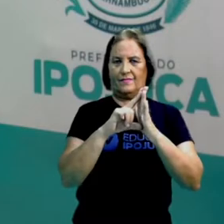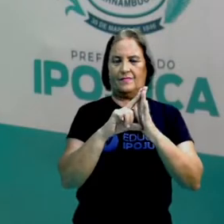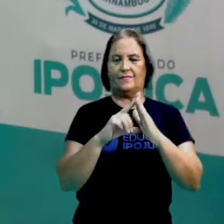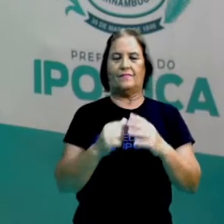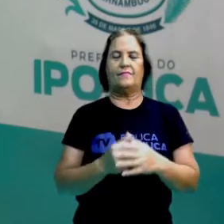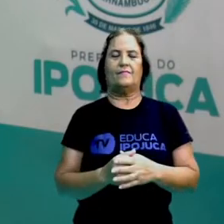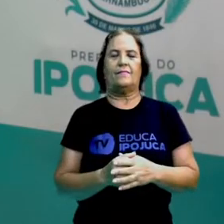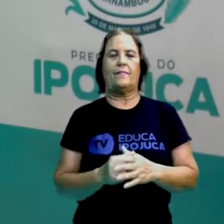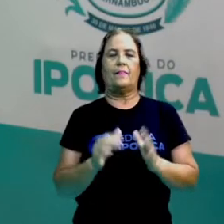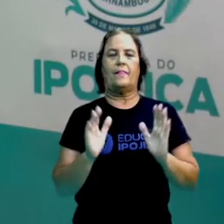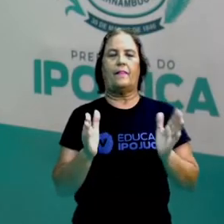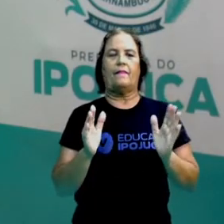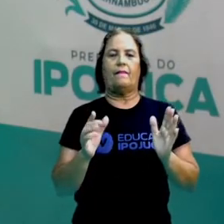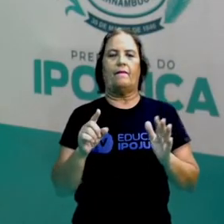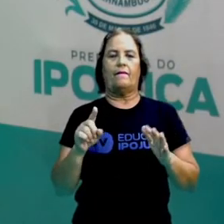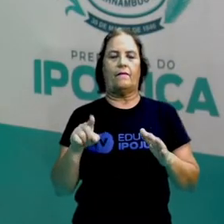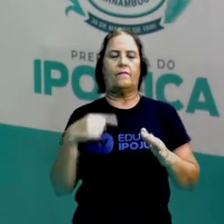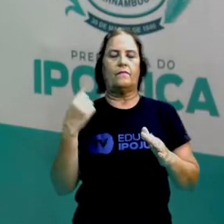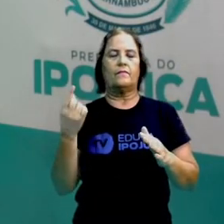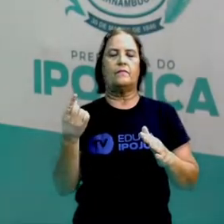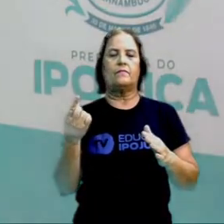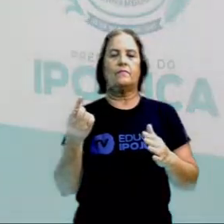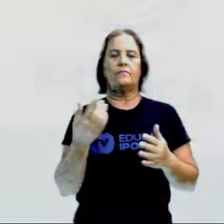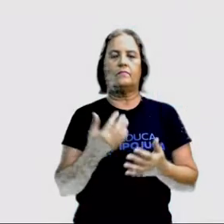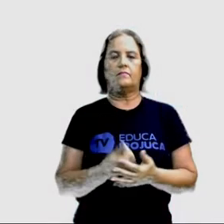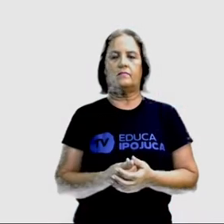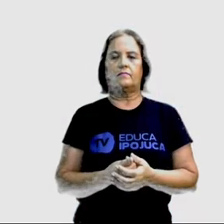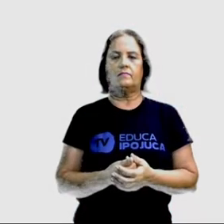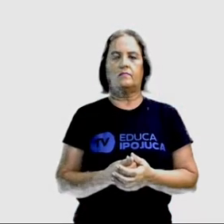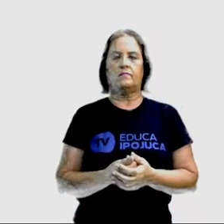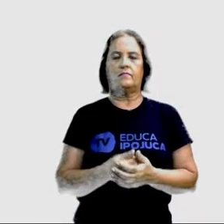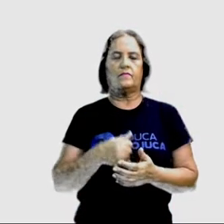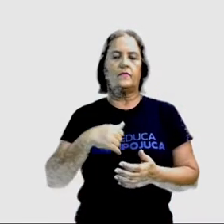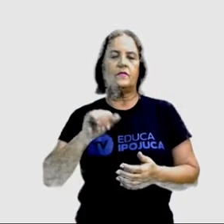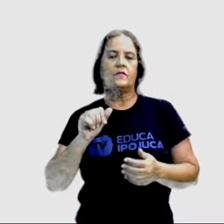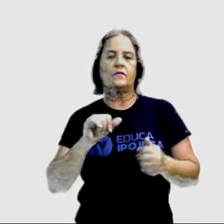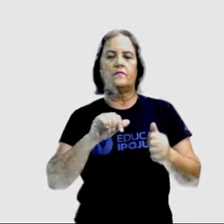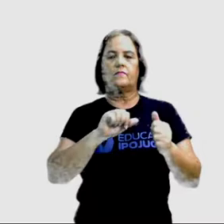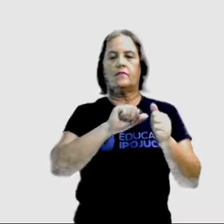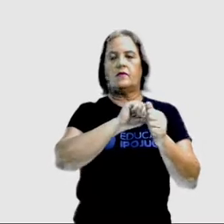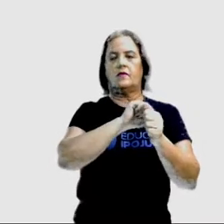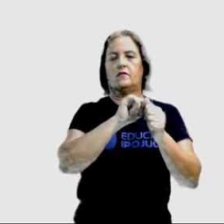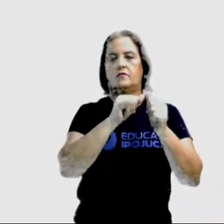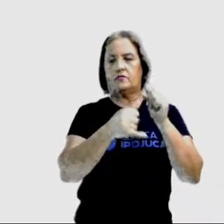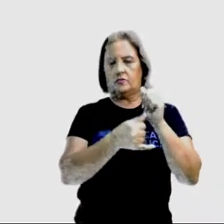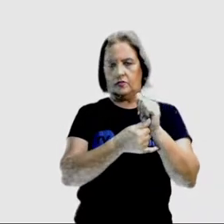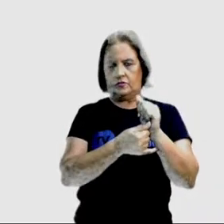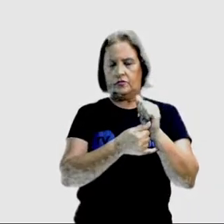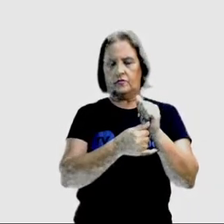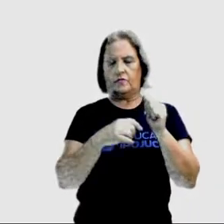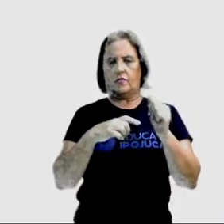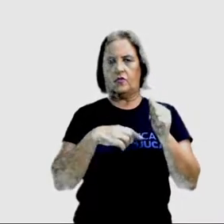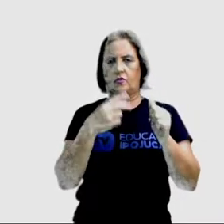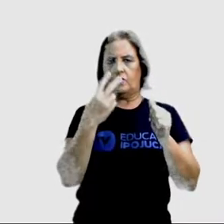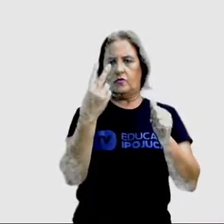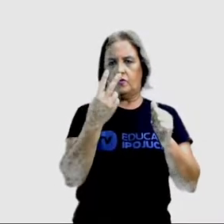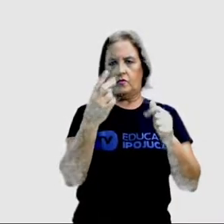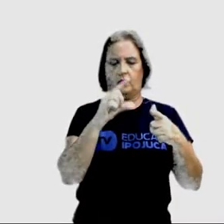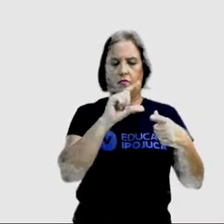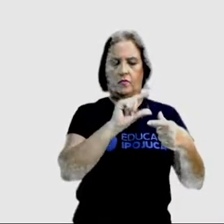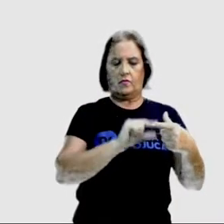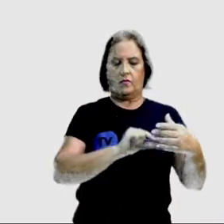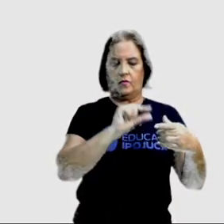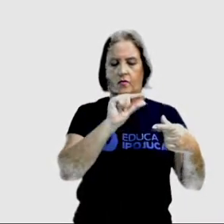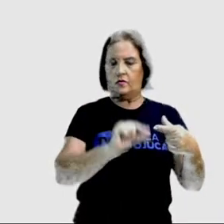Vamos agora para o seguinte. Se o adjetivo, ele tem duas sílabas e